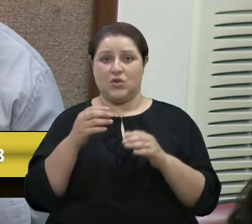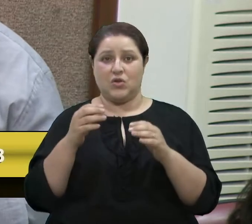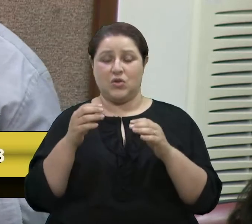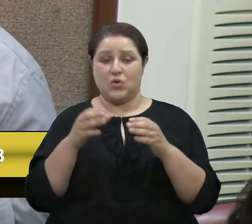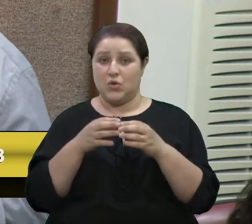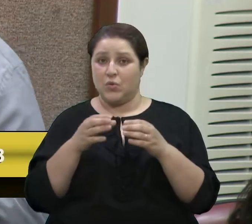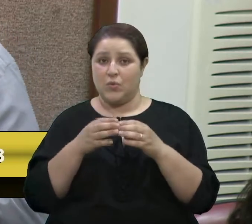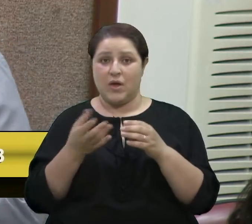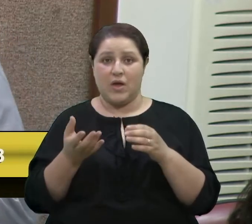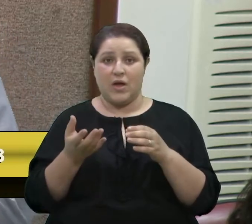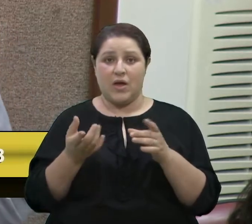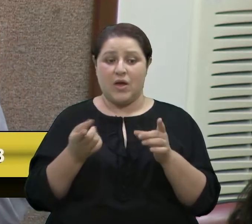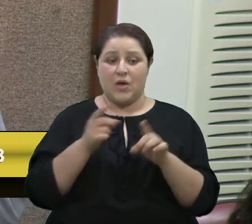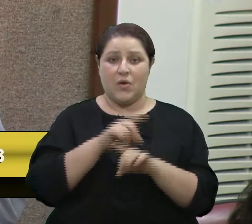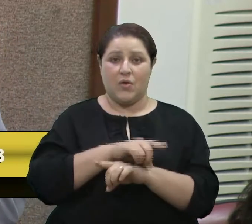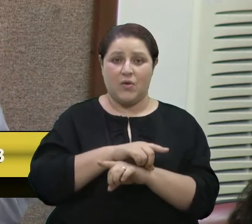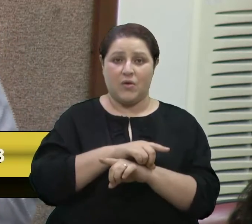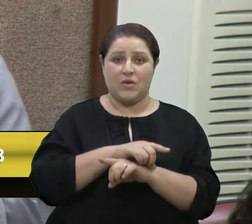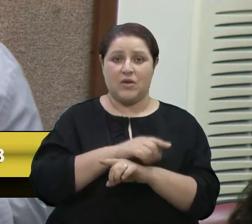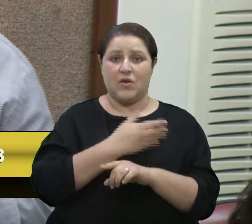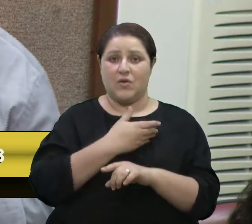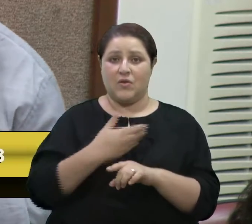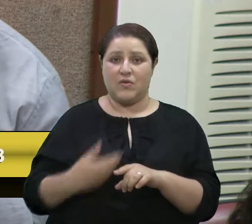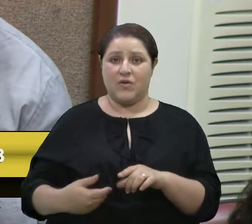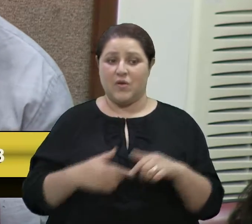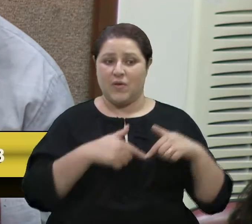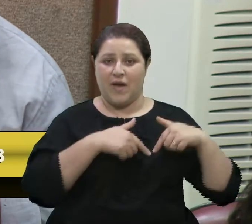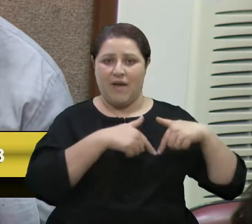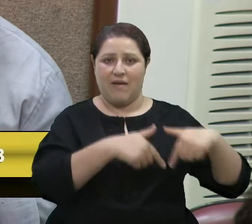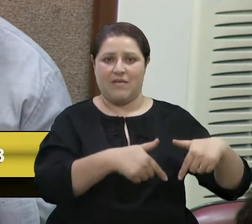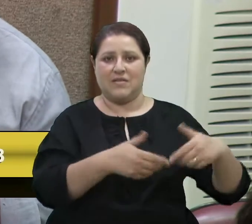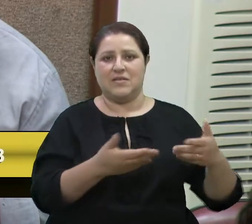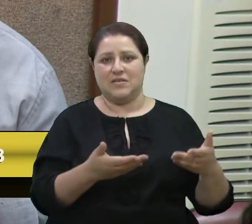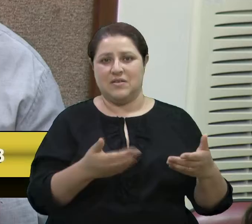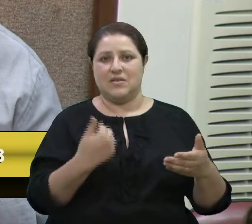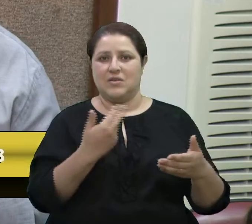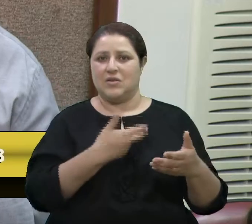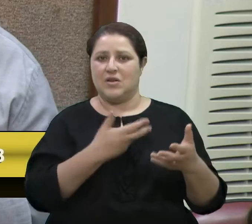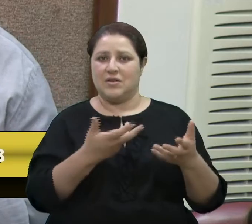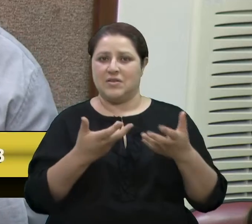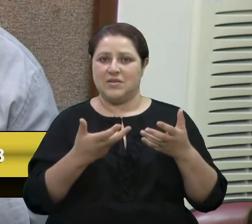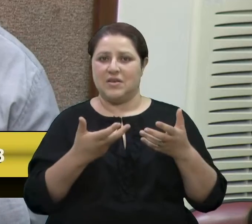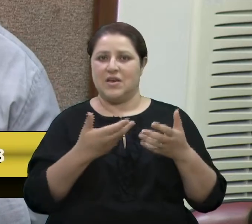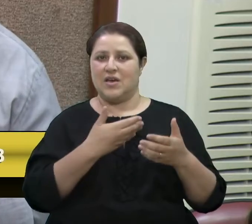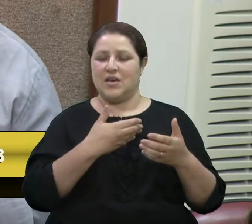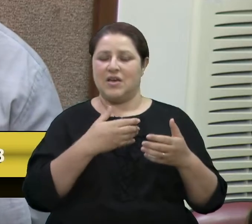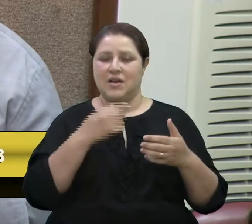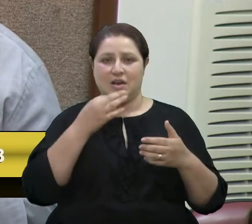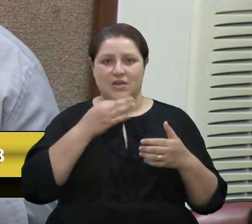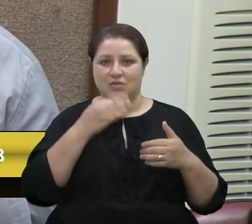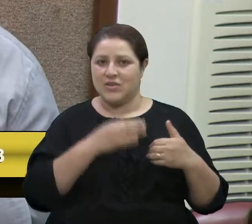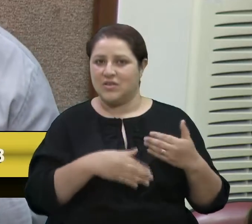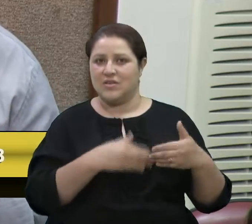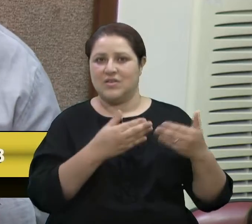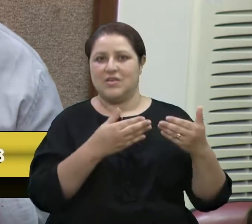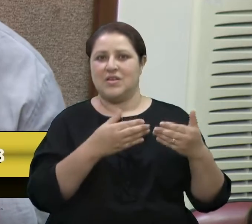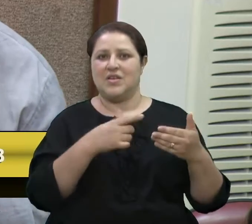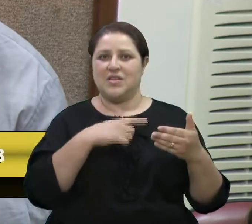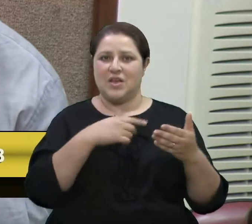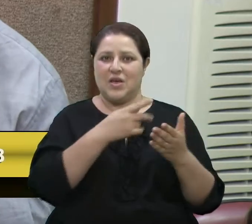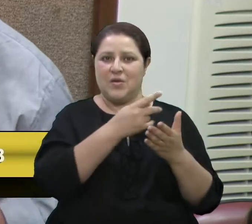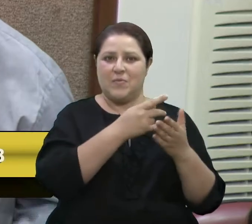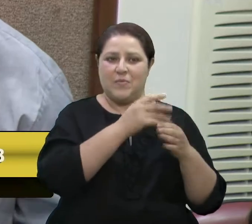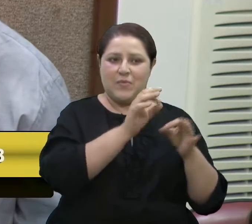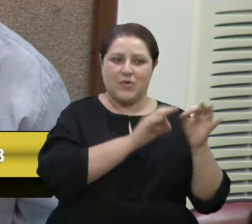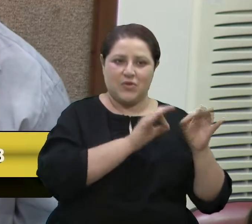Guerra. Mas nós queríamos que andasse Caxias, que a Caxias andasse para frente. Assim, falamos com ele várias vezes. O projeto vinha, voltava para o